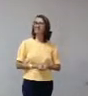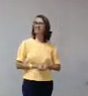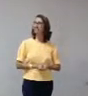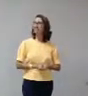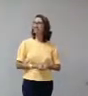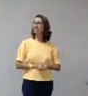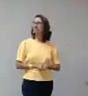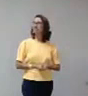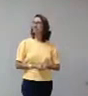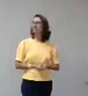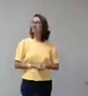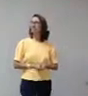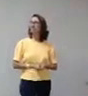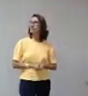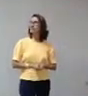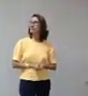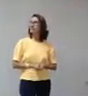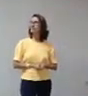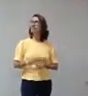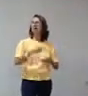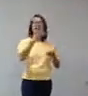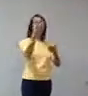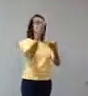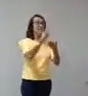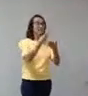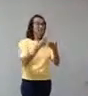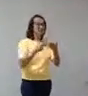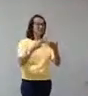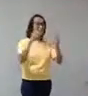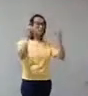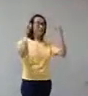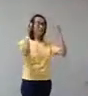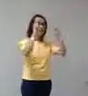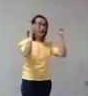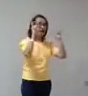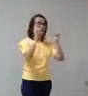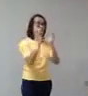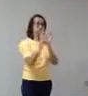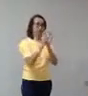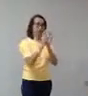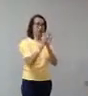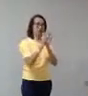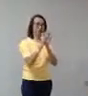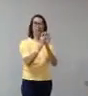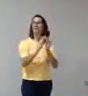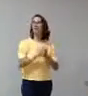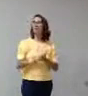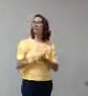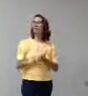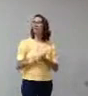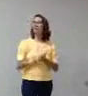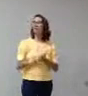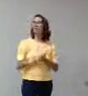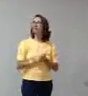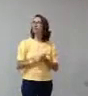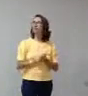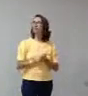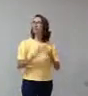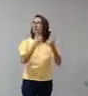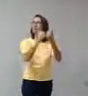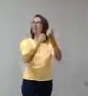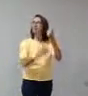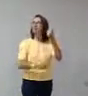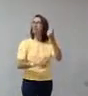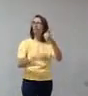Não, é o meu. Desenhos para ativar o cérebro. Rodrigo Nunes, da URGS, do Departamento